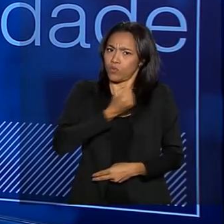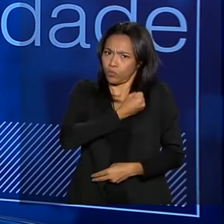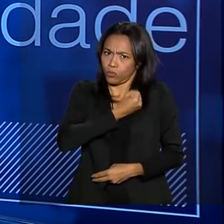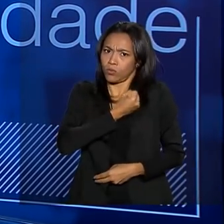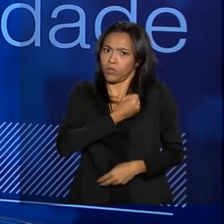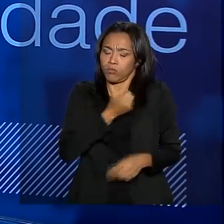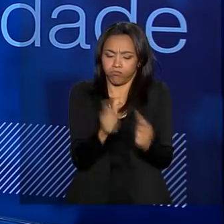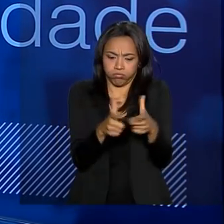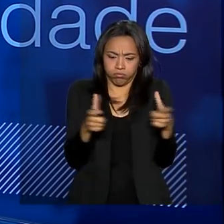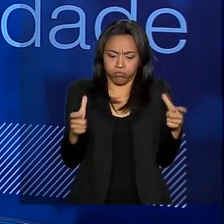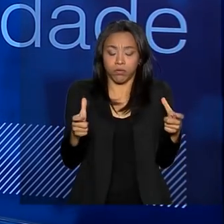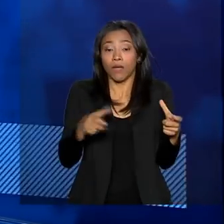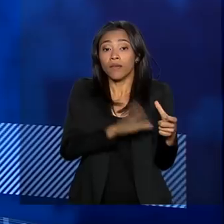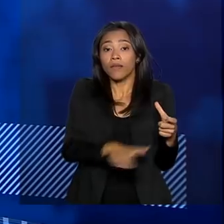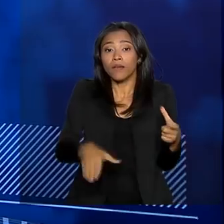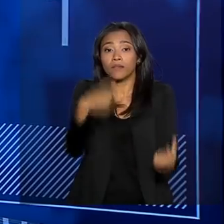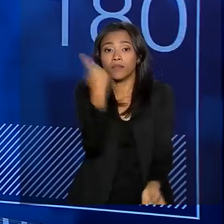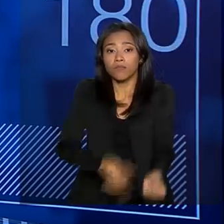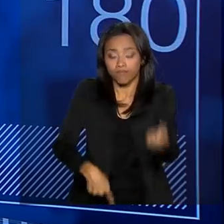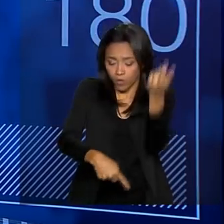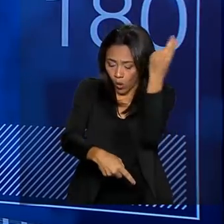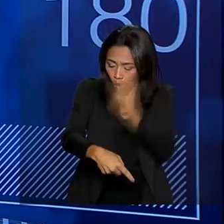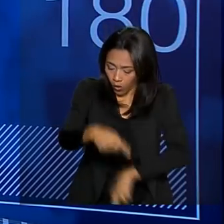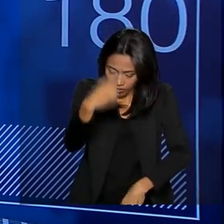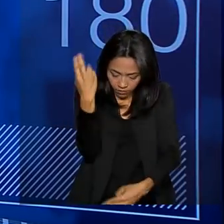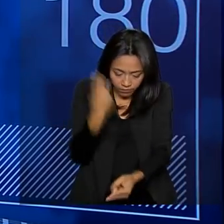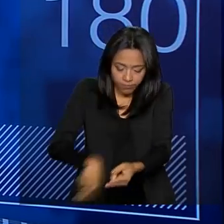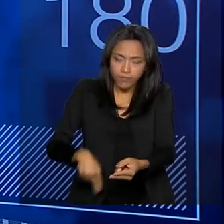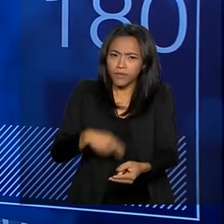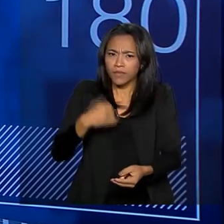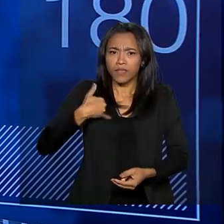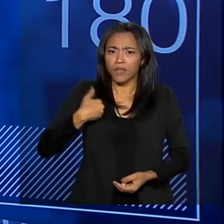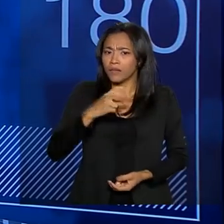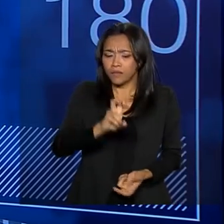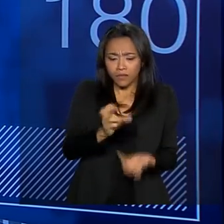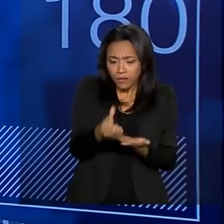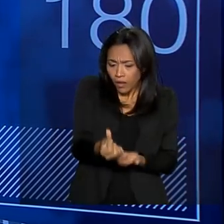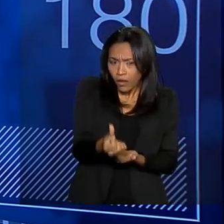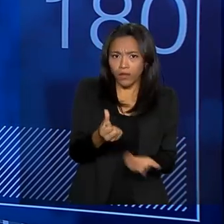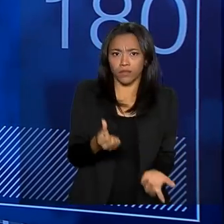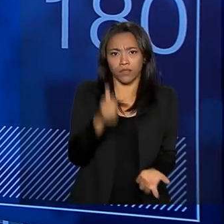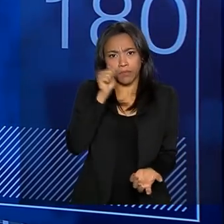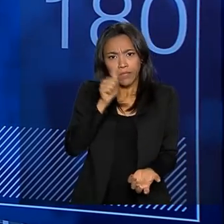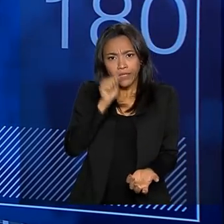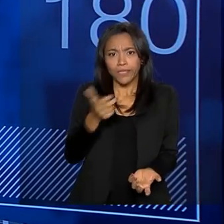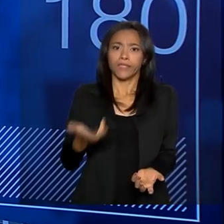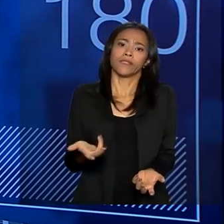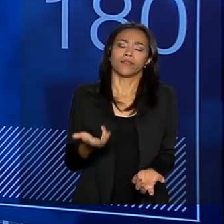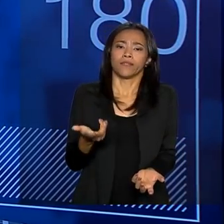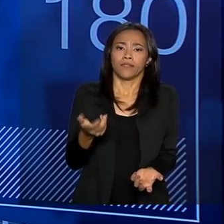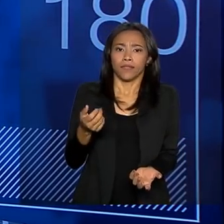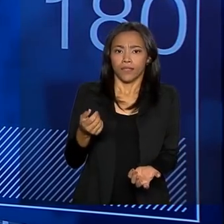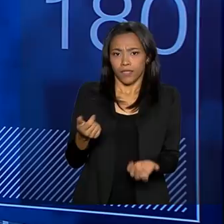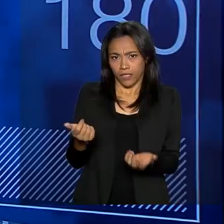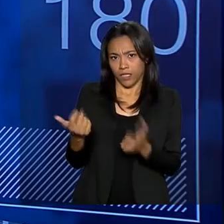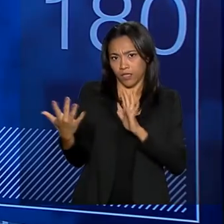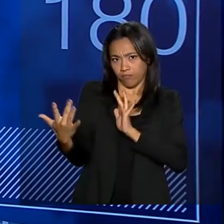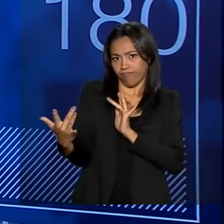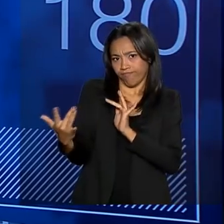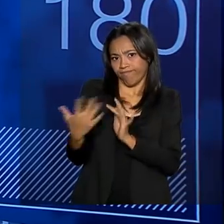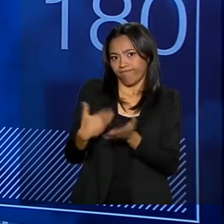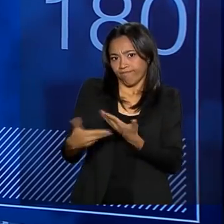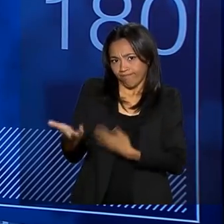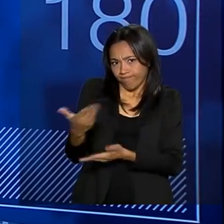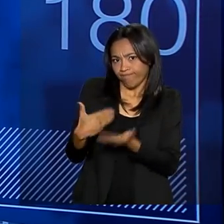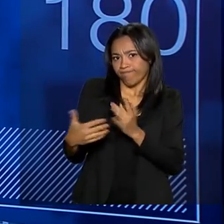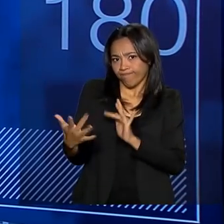crianças se automutilando no Brasil. crianças, sim, cinco, seis anos. A menina mais nova que interage comigo e com o